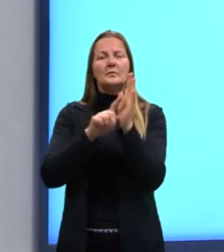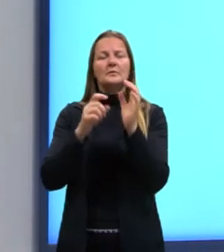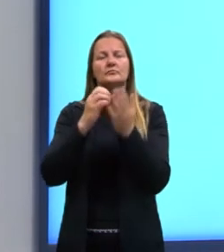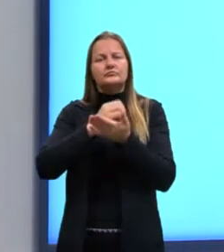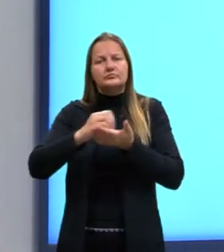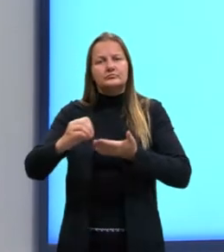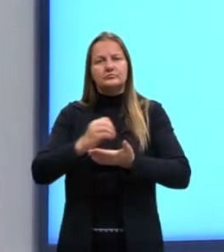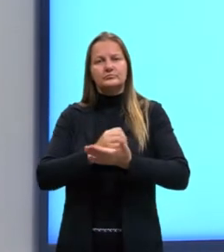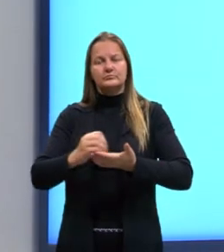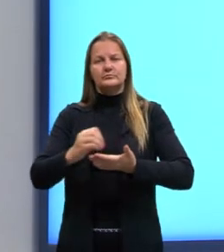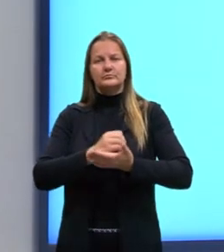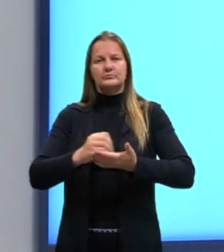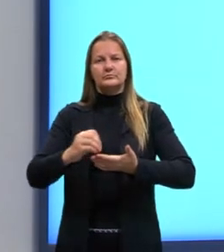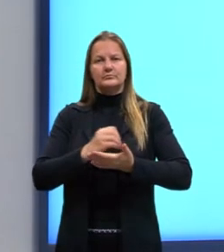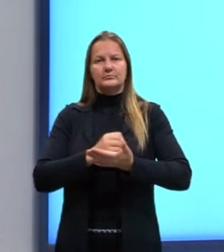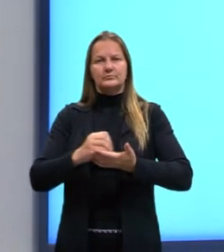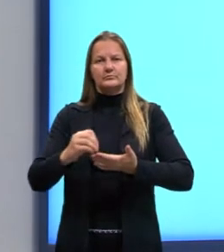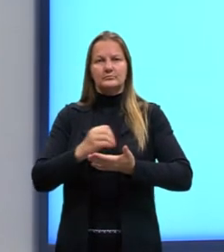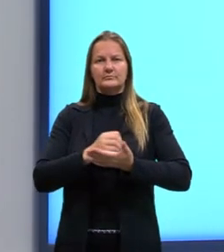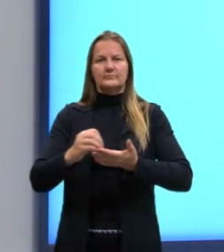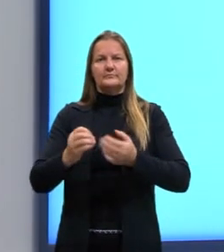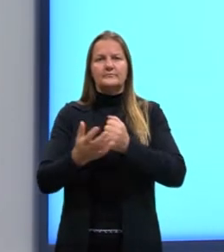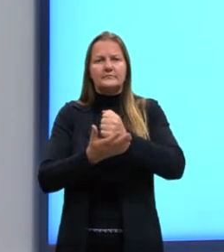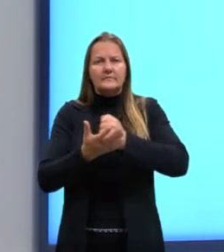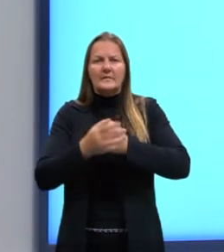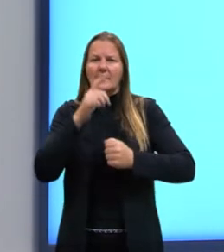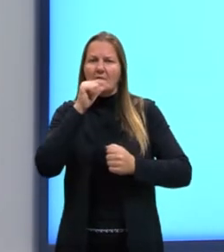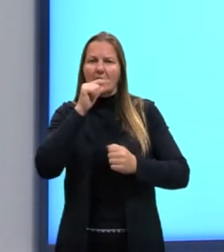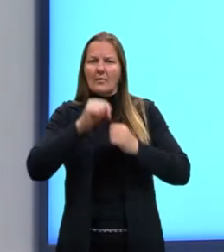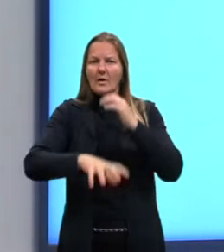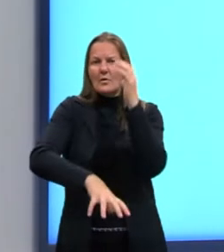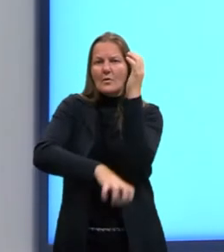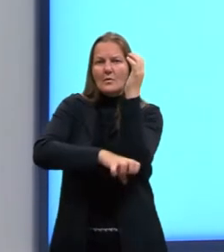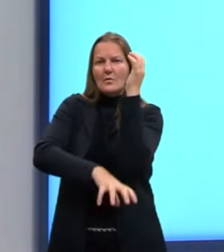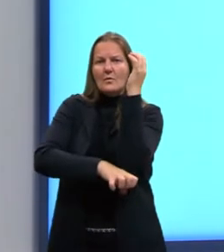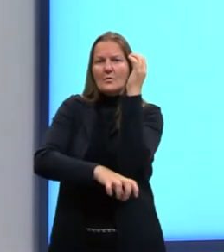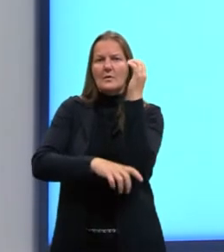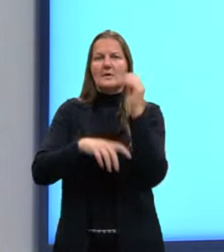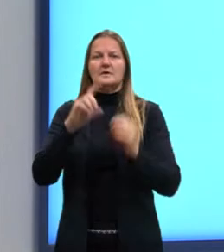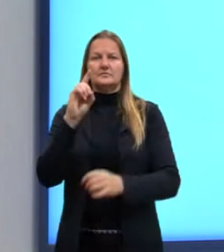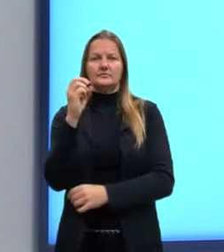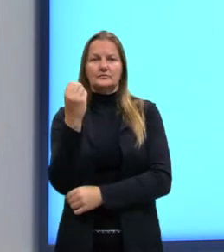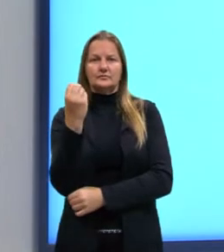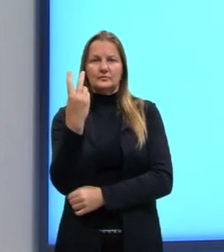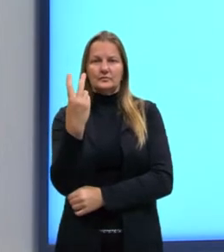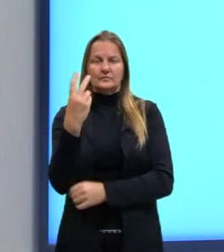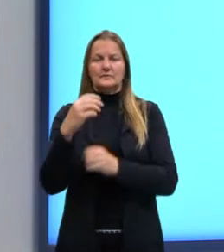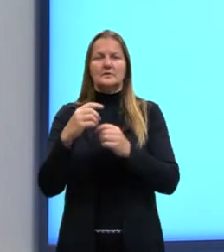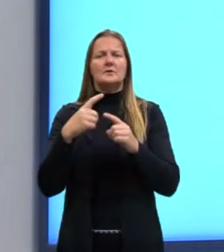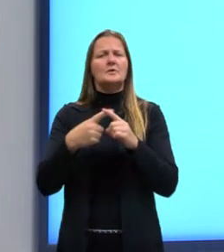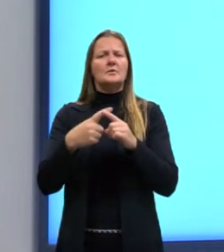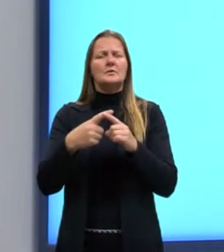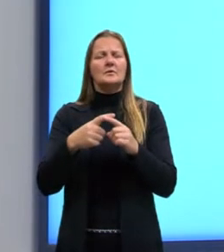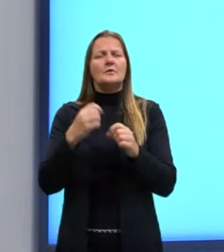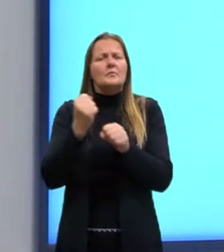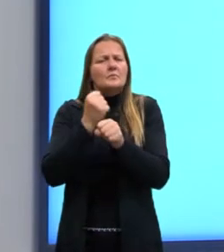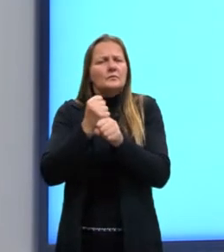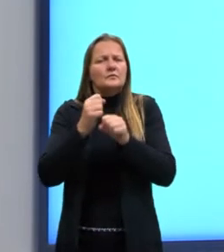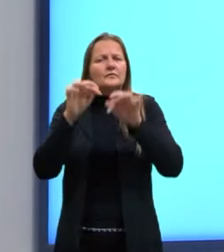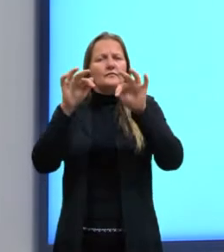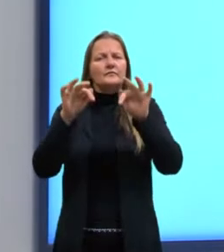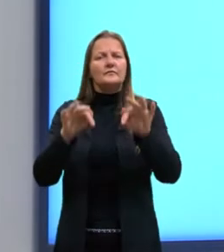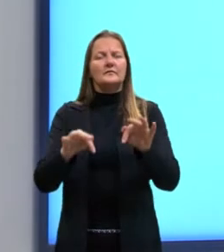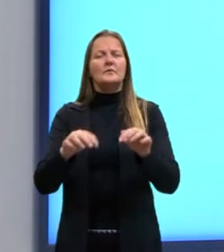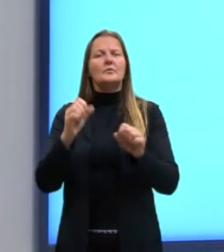compostos orgânicos, baseada em água e dióxido de carbono. Um dos produtos finais,